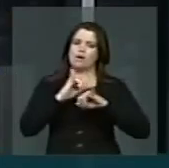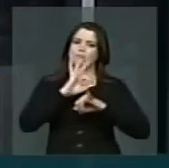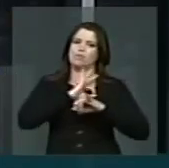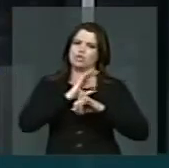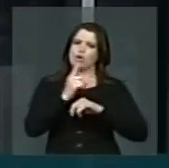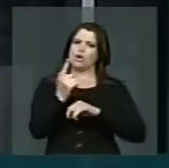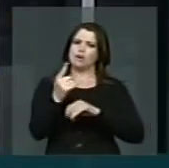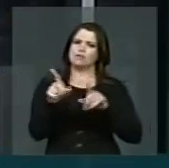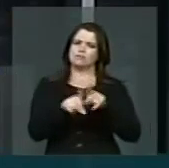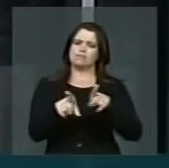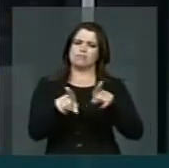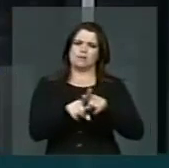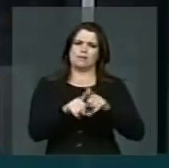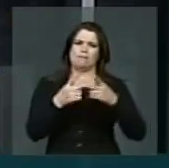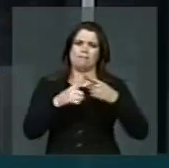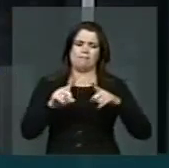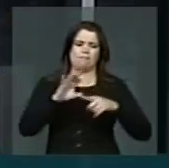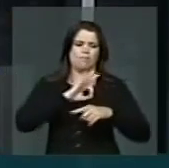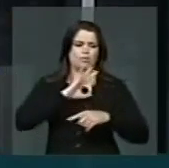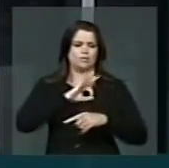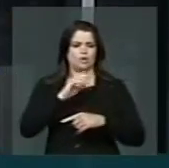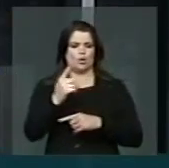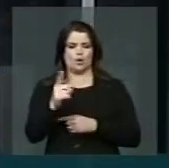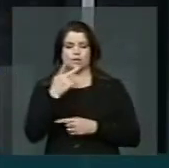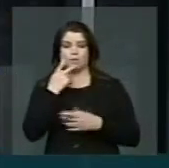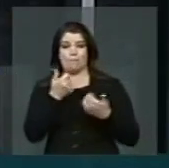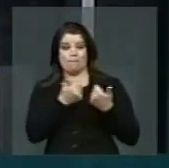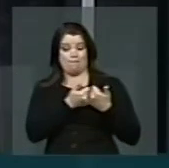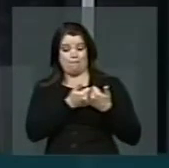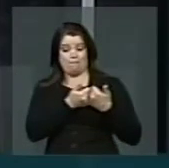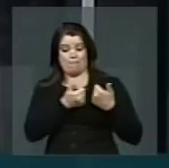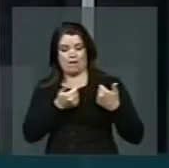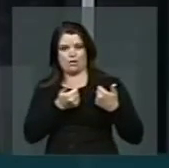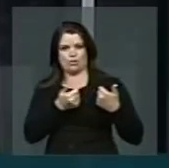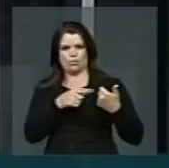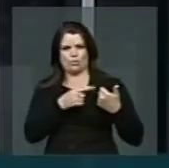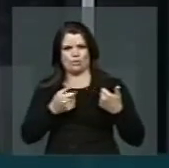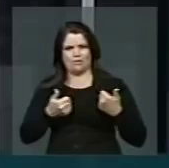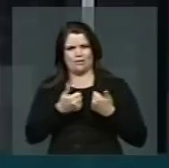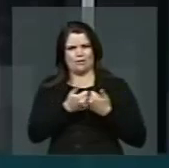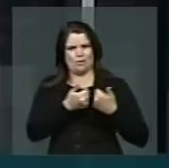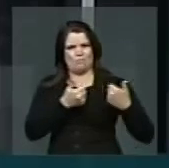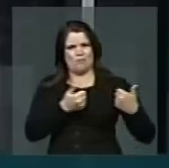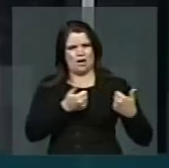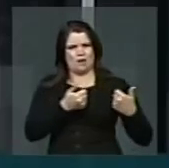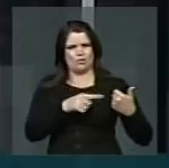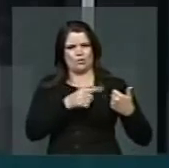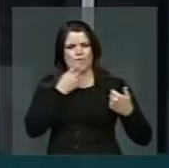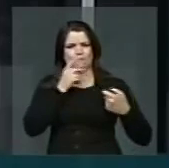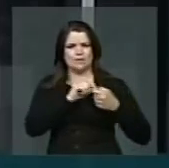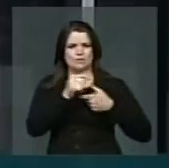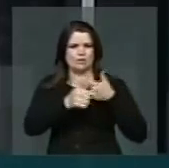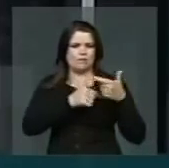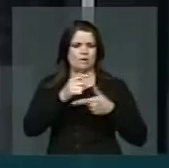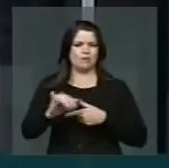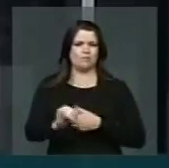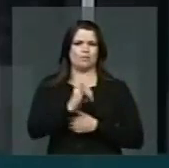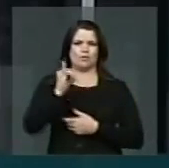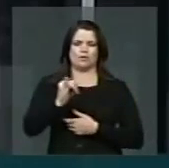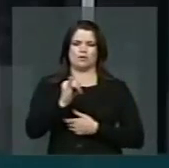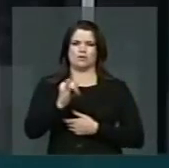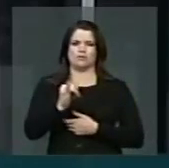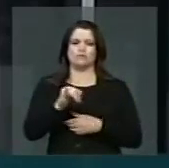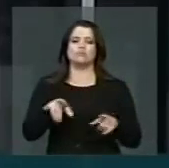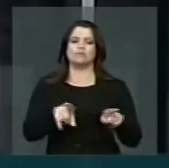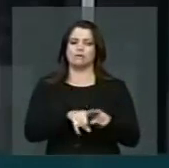Mas a polícia de Goiás, que está bem aqui do lado, prestando um relevante serviço a